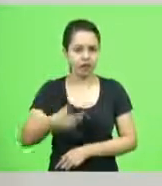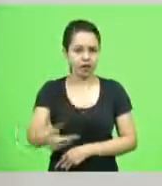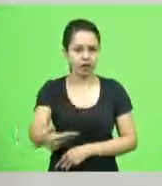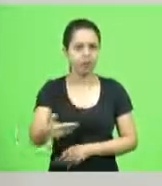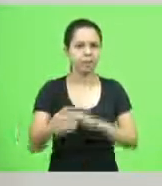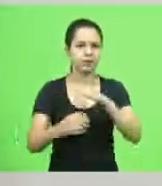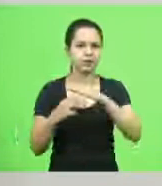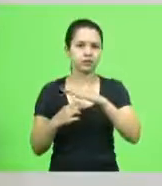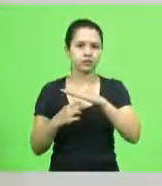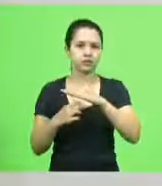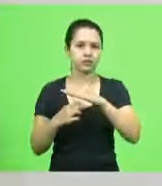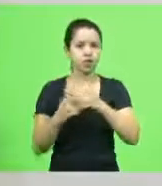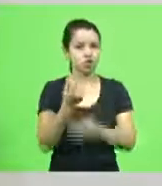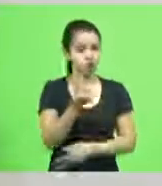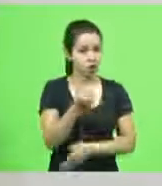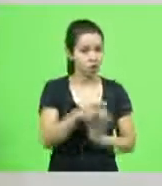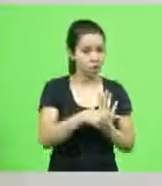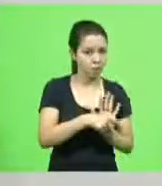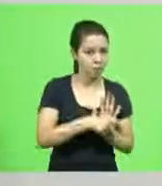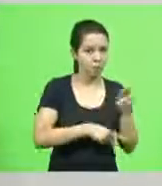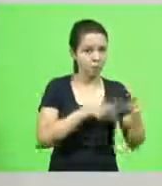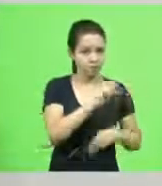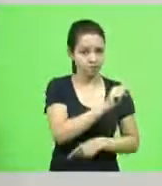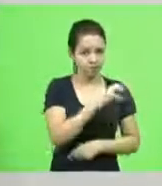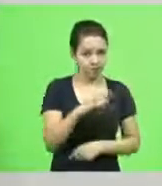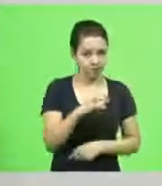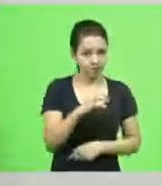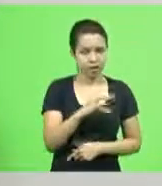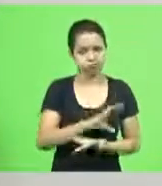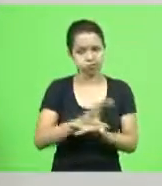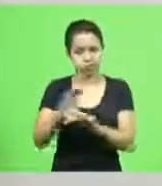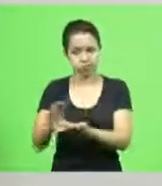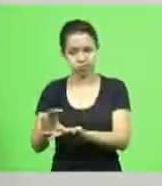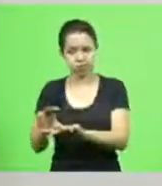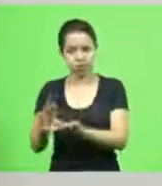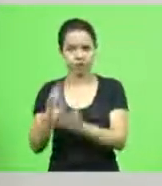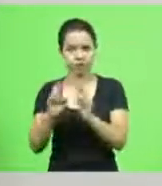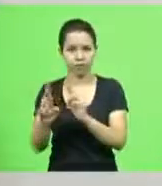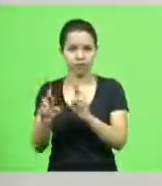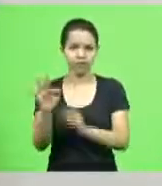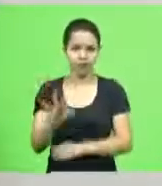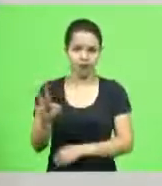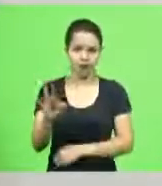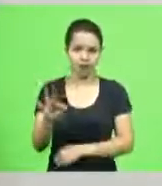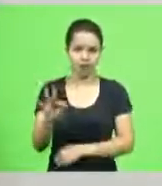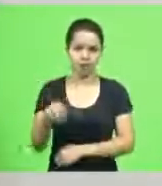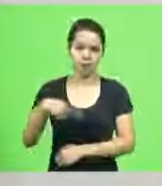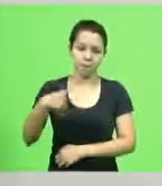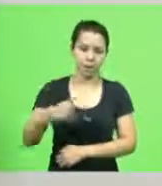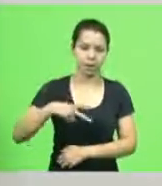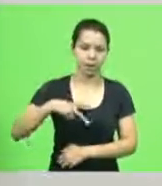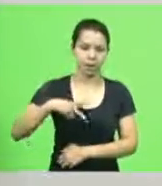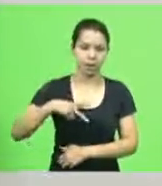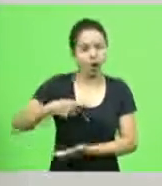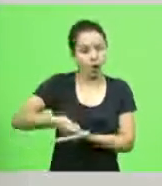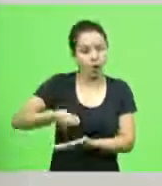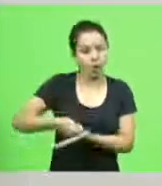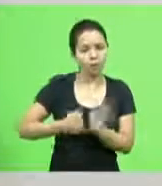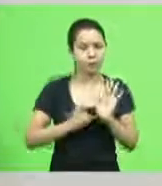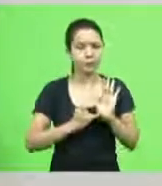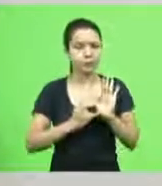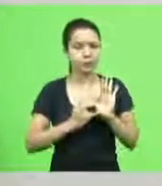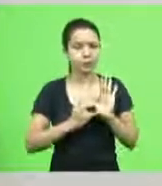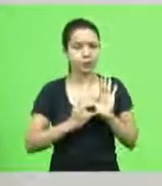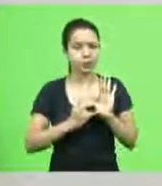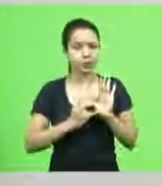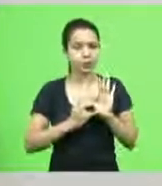colocar uma rodovia federal para depois eles privatizarem e cobrarem imposto o dinheiro que vai para o bolso do empresário que administra as